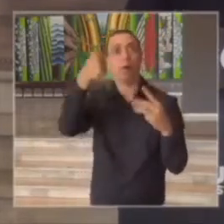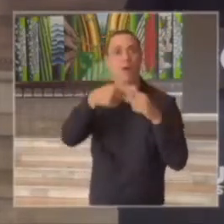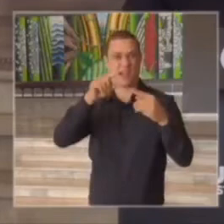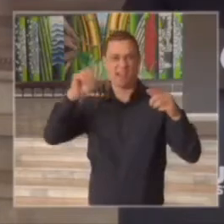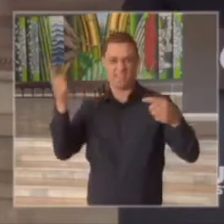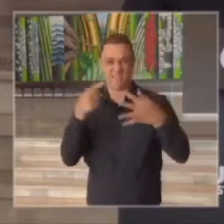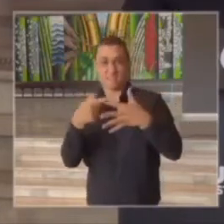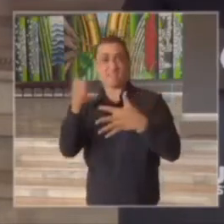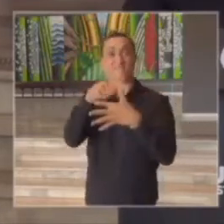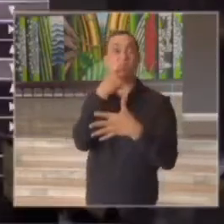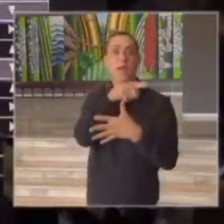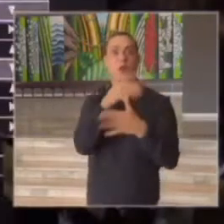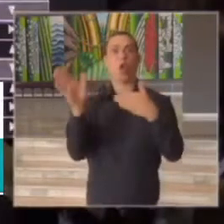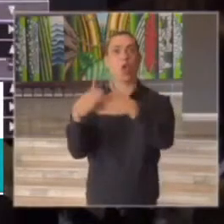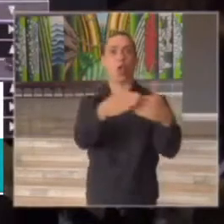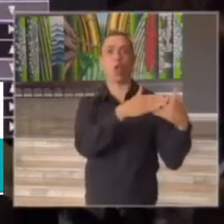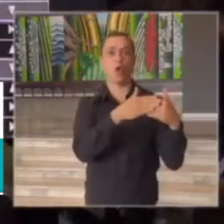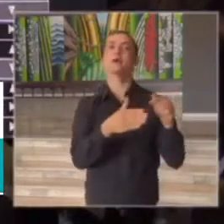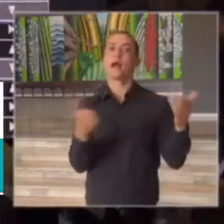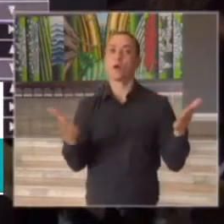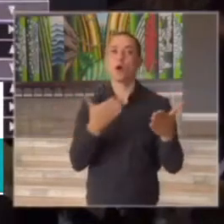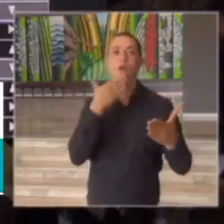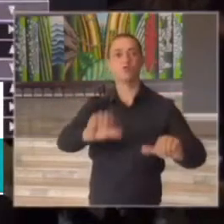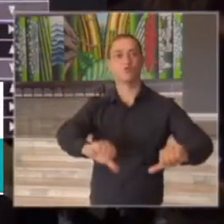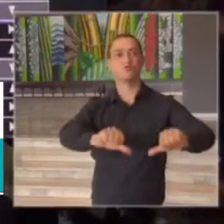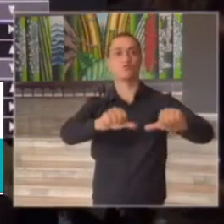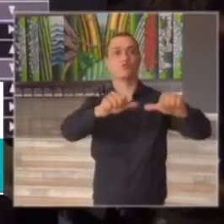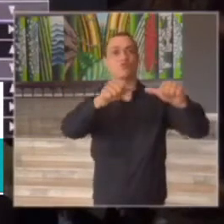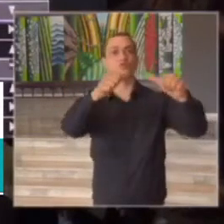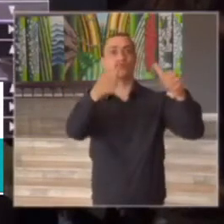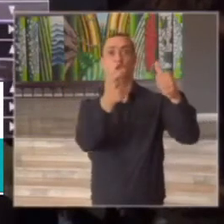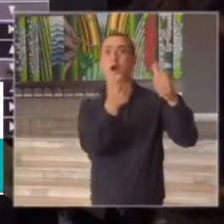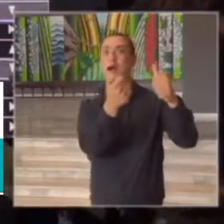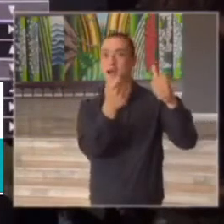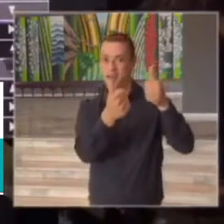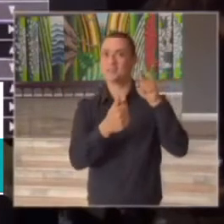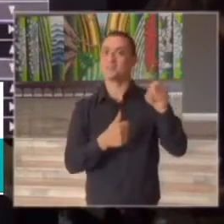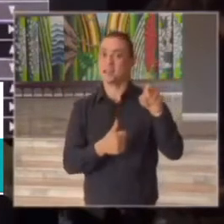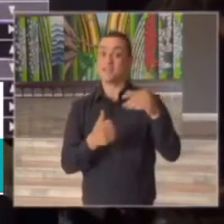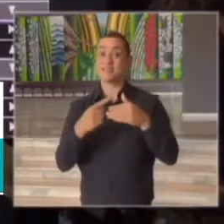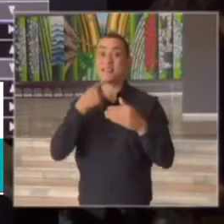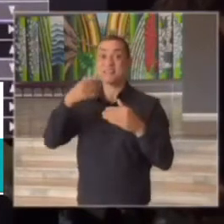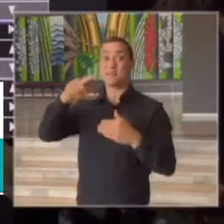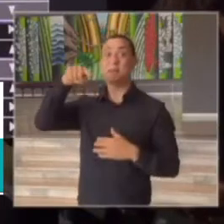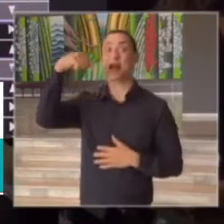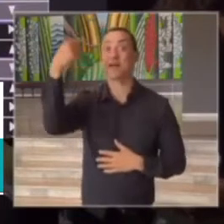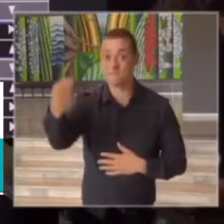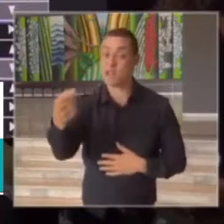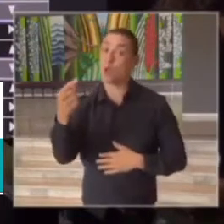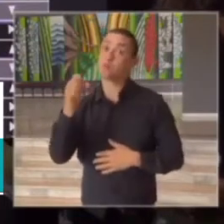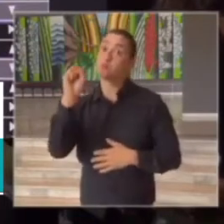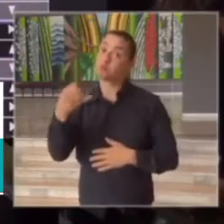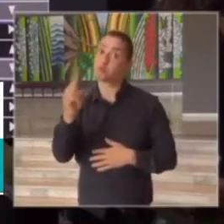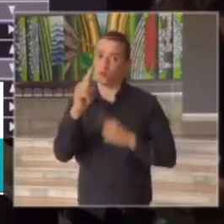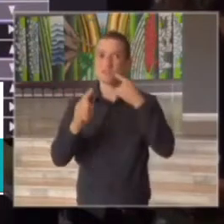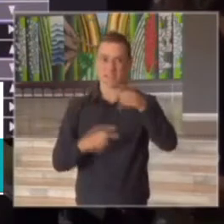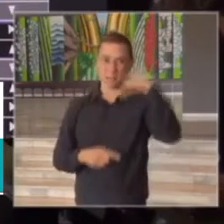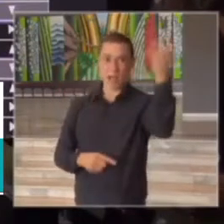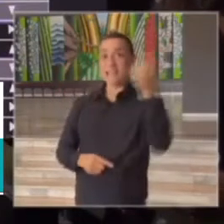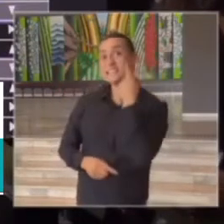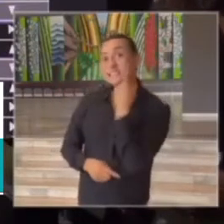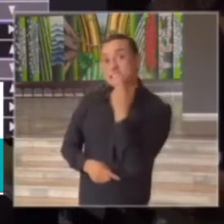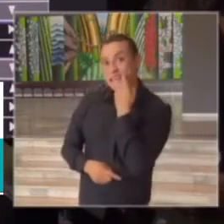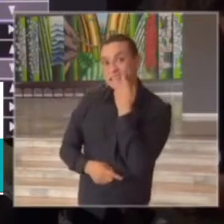consolidar ou não para a próxima sexta-feira o governador João Dória anunciar o avanço do plano São Paulo e também